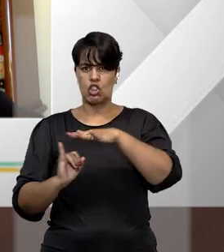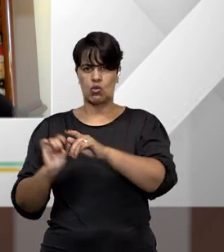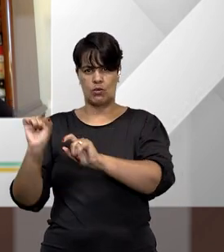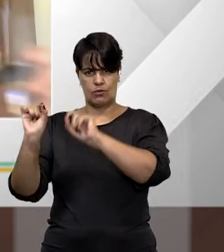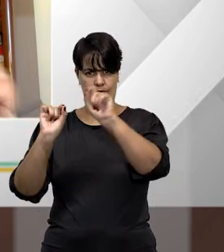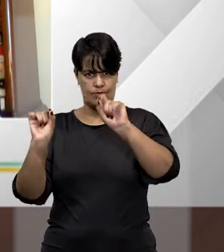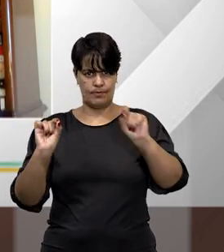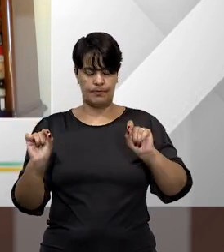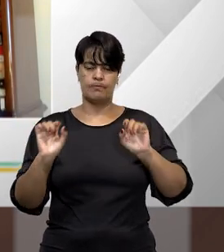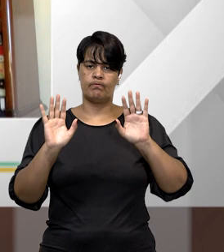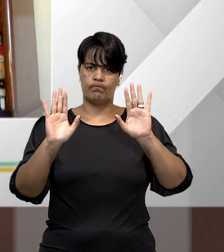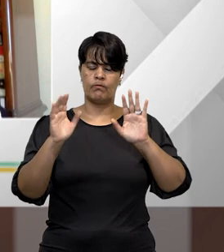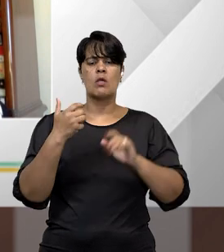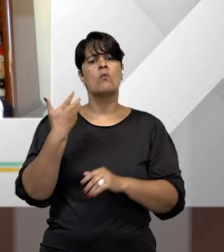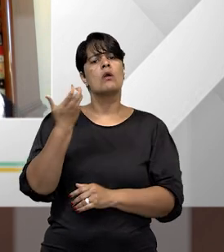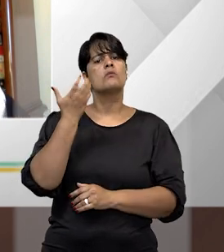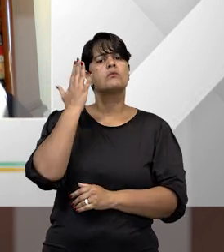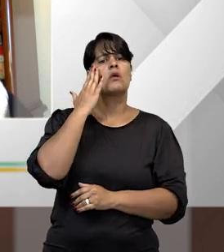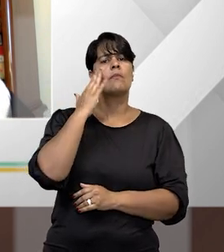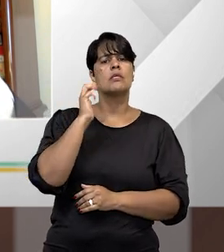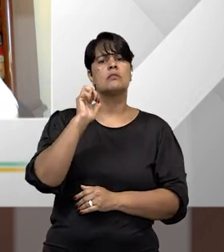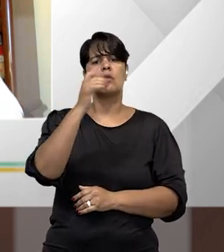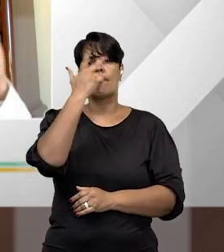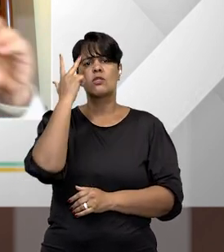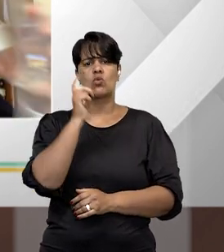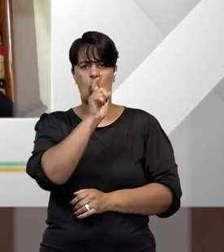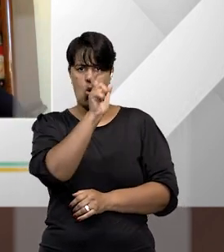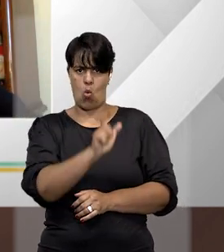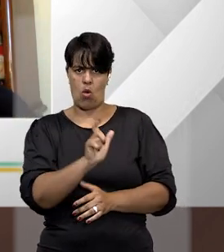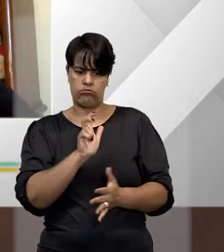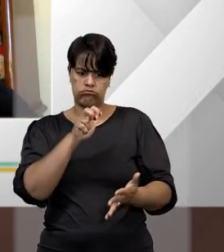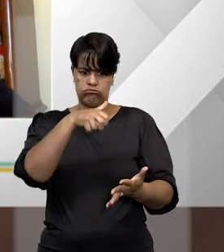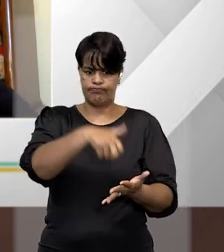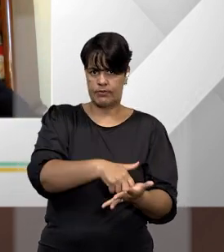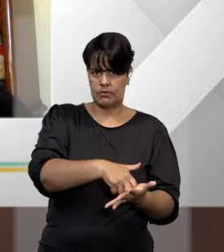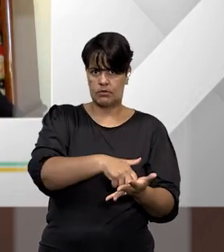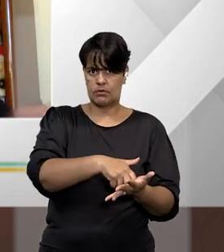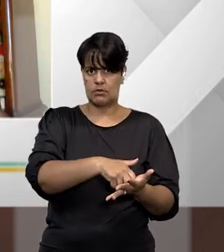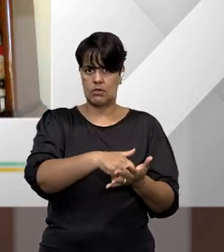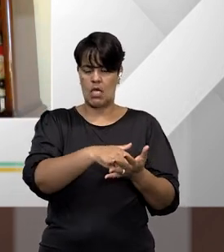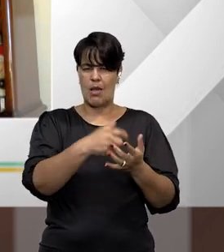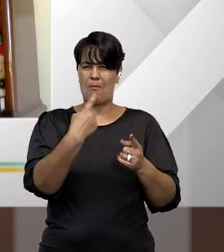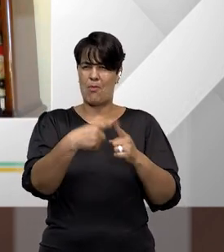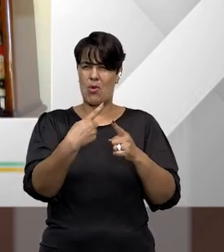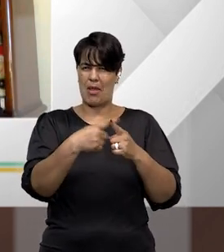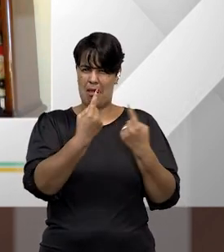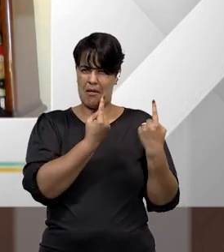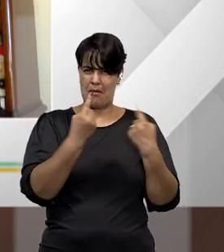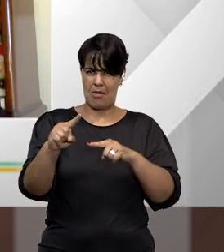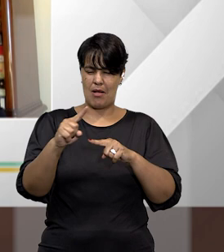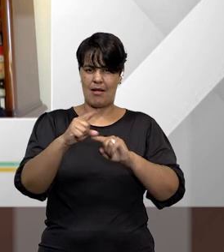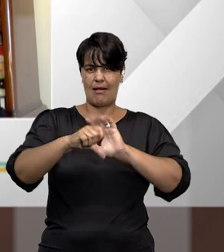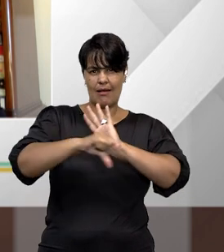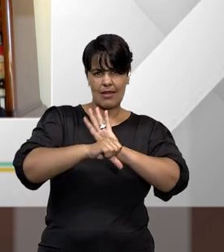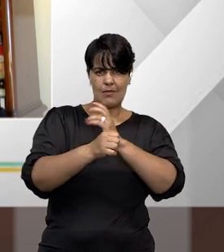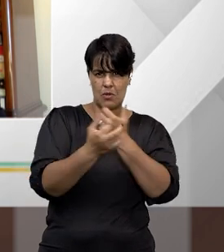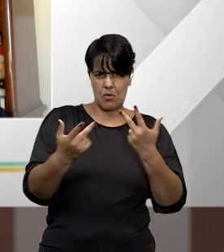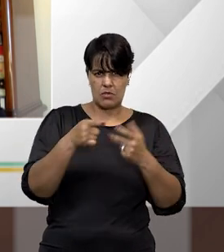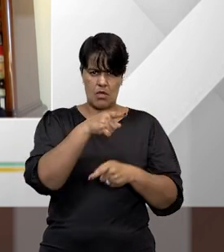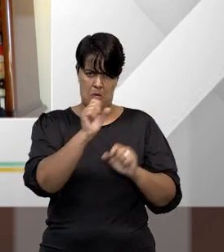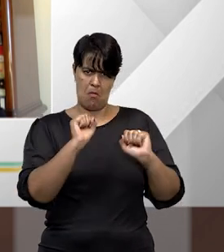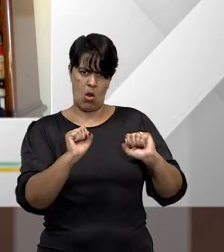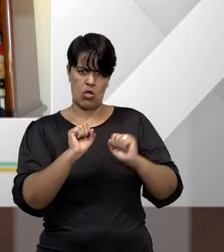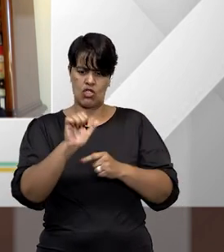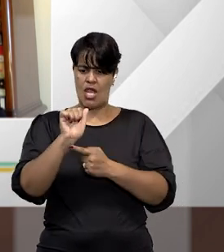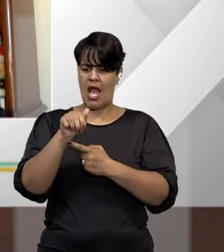contra o Estado de direito, ele pode vir a ser beneficiado com os institutos da anistia, da graça ou do indulto?